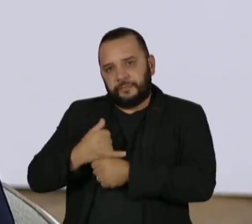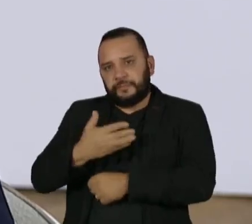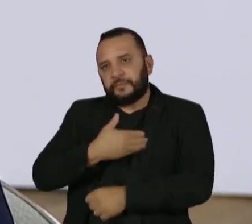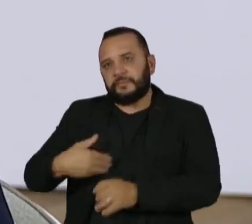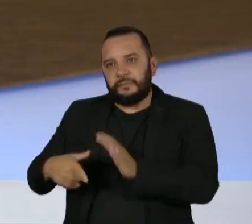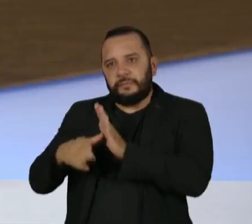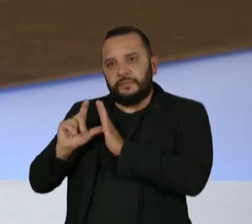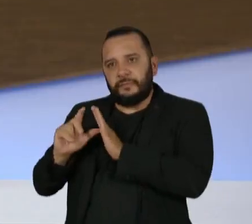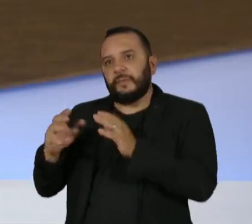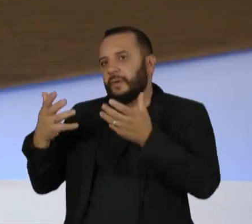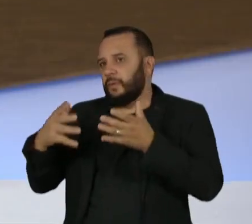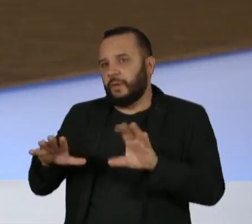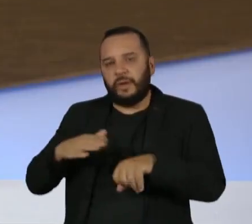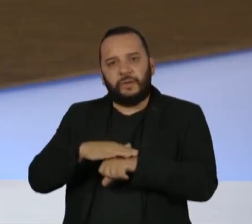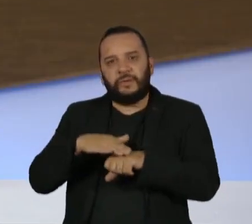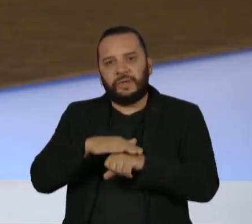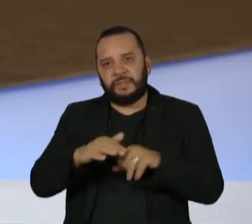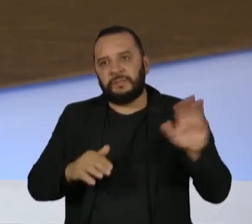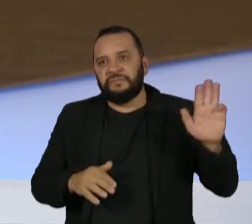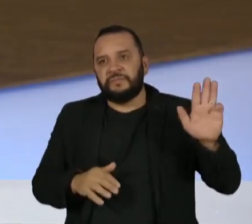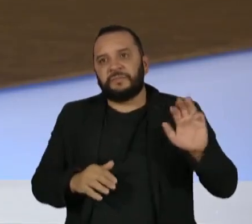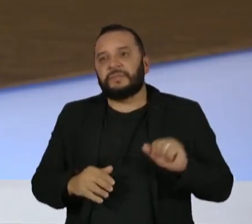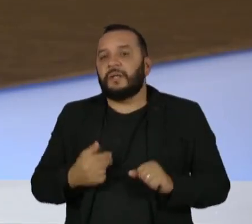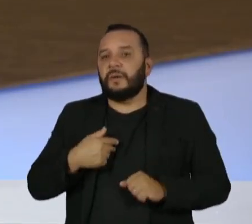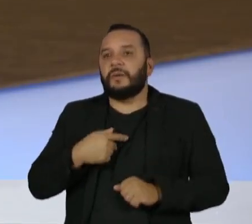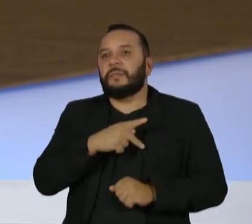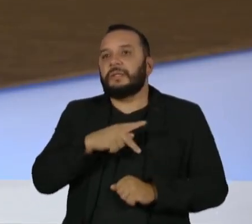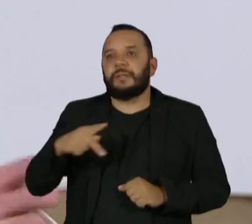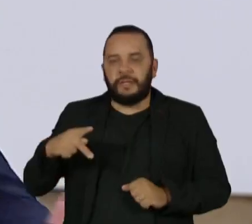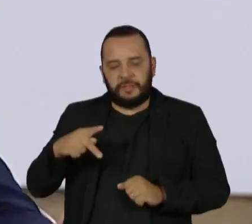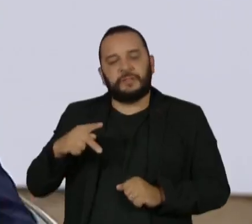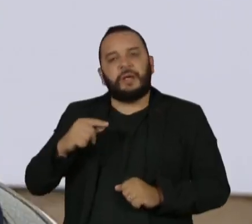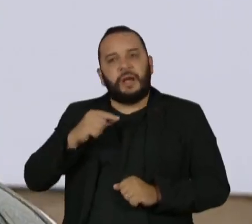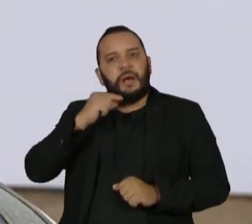deseja dialogar com o governo. Então, dialoga o presidente da Câmara com o presidente da República.